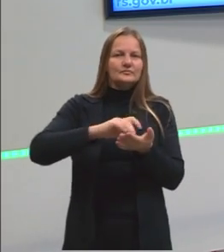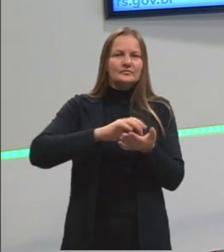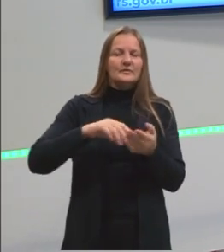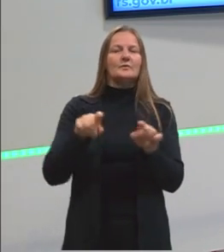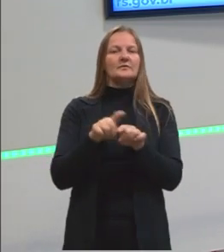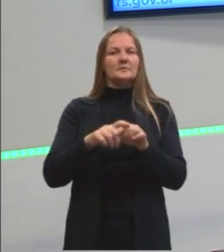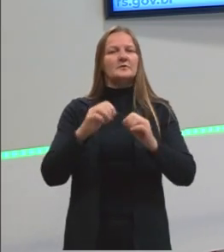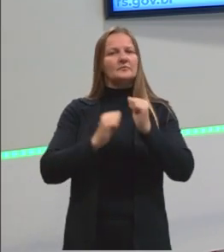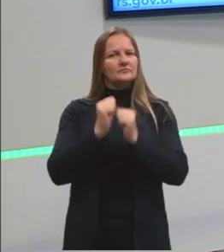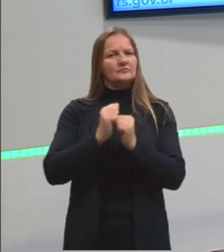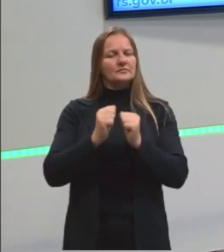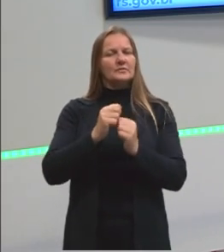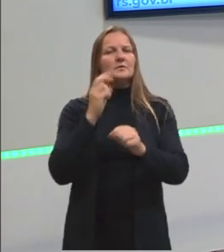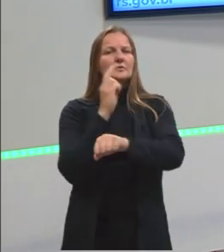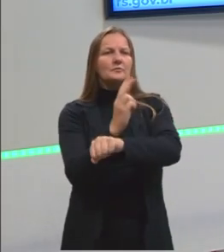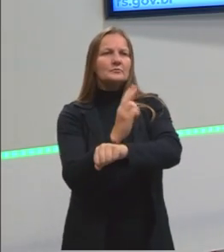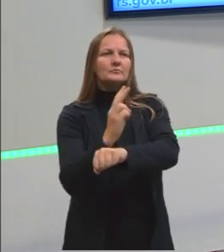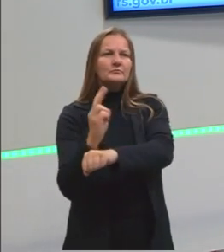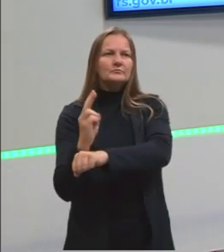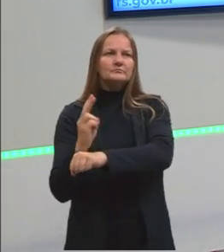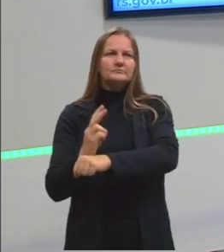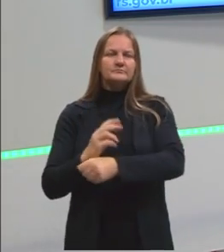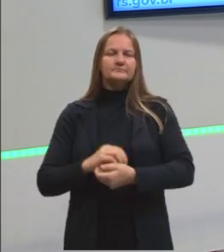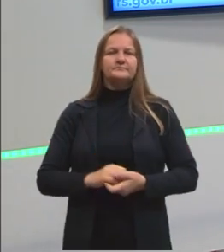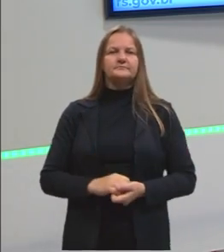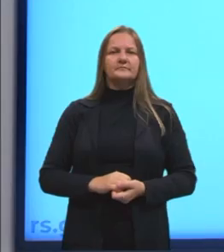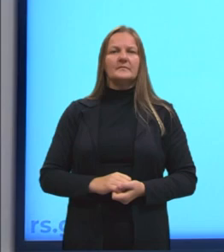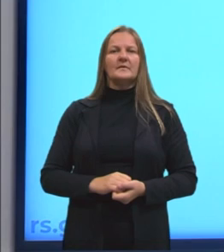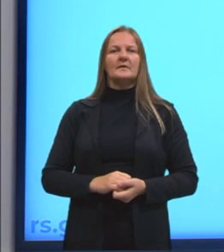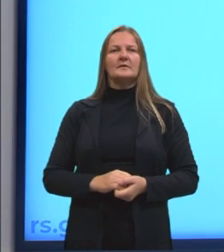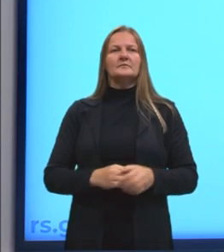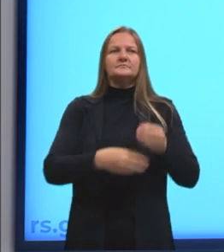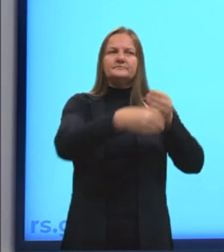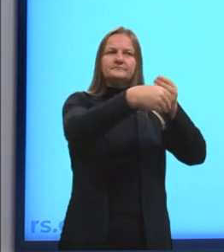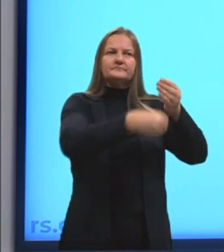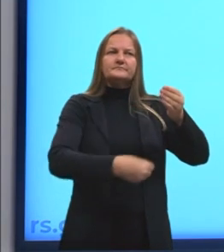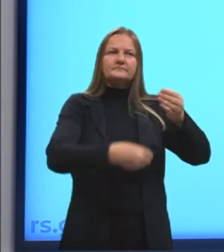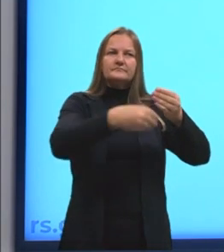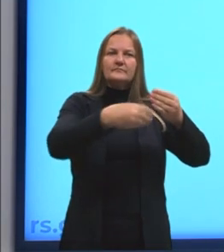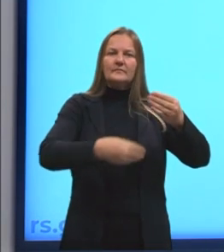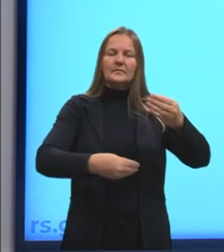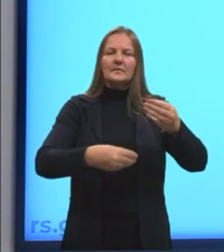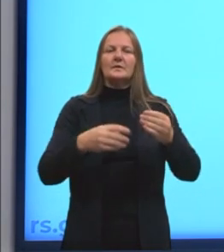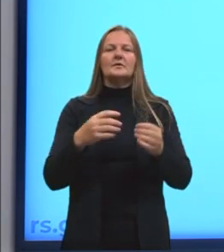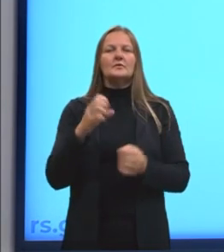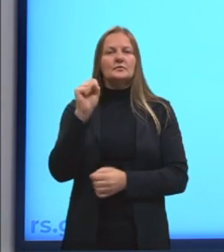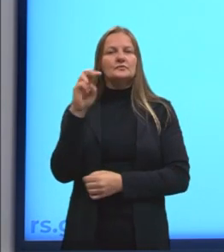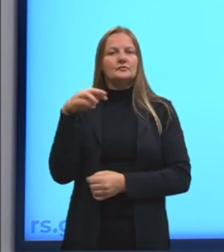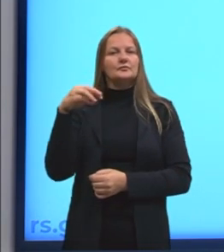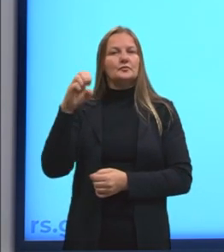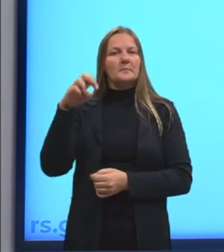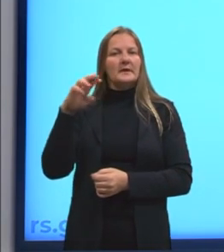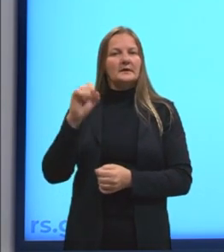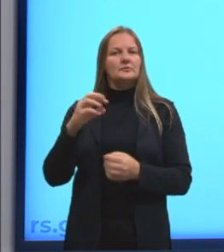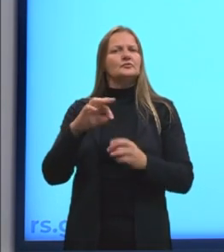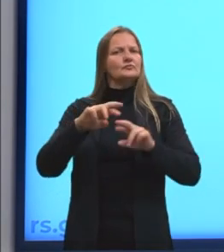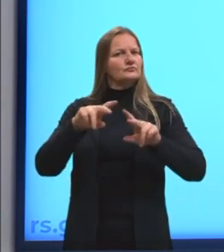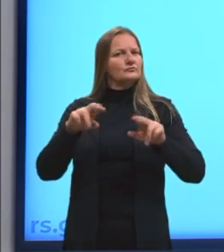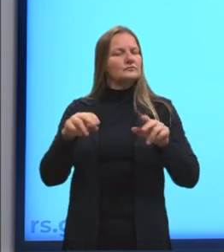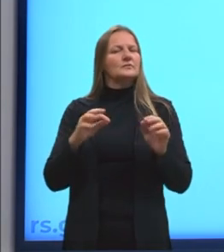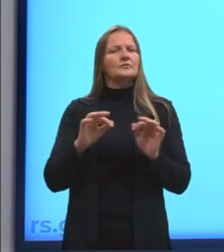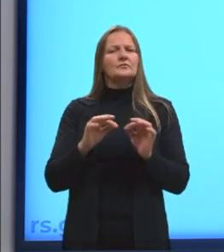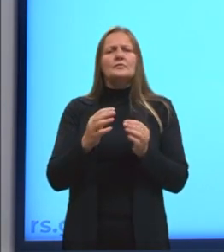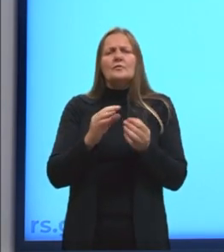como, de fato, o empréstimo. As tábuas mostram que os sumérios antigos estavam familiarizados